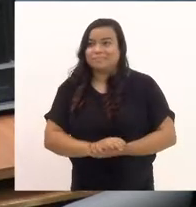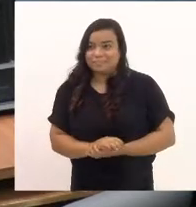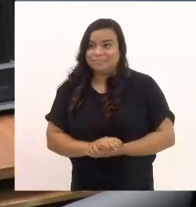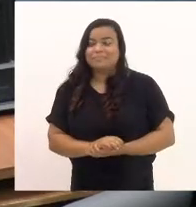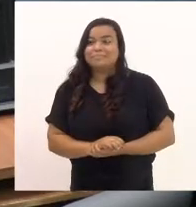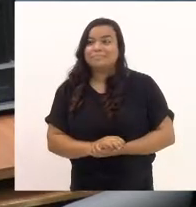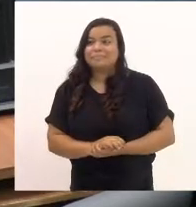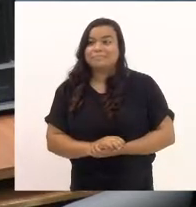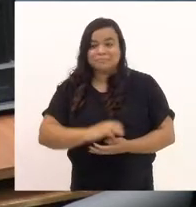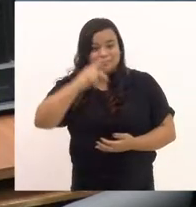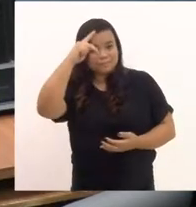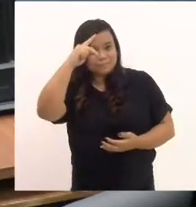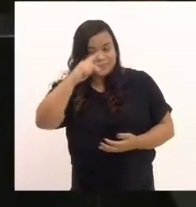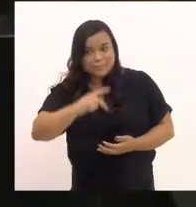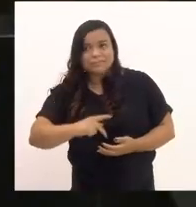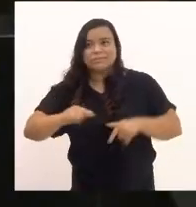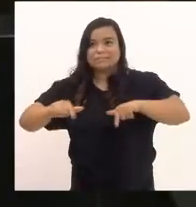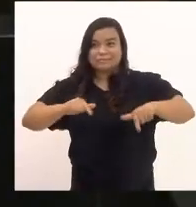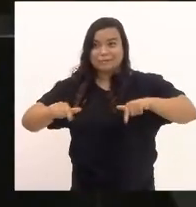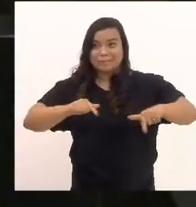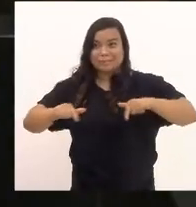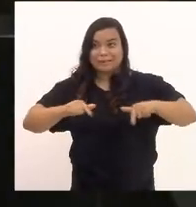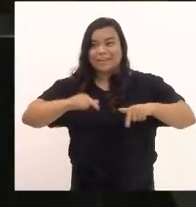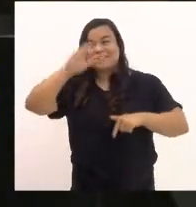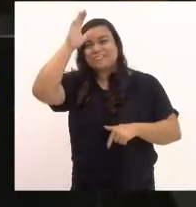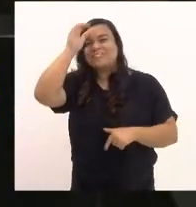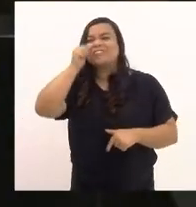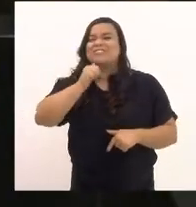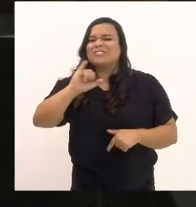Presidente dos Trabalhos, Tia Ju,